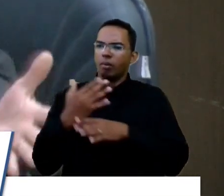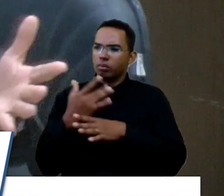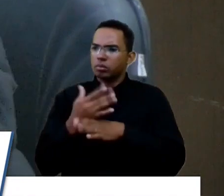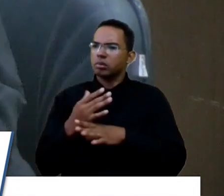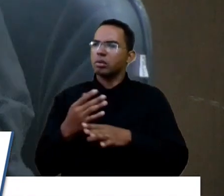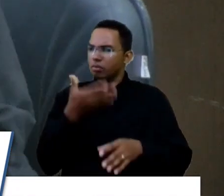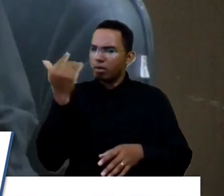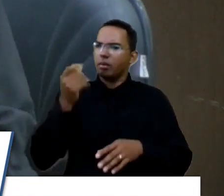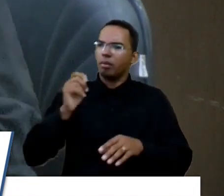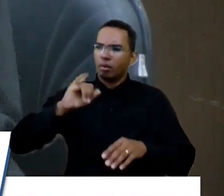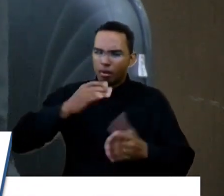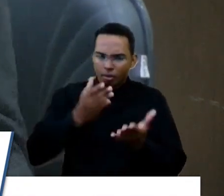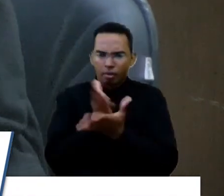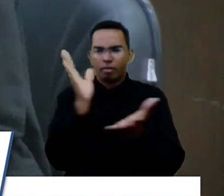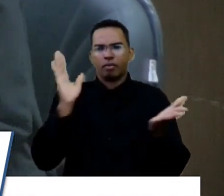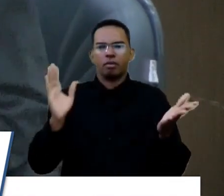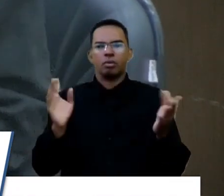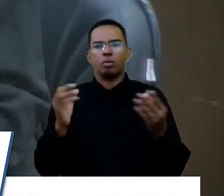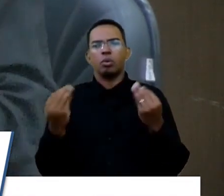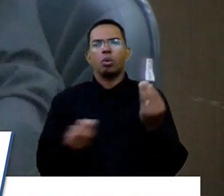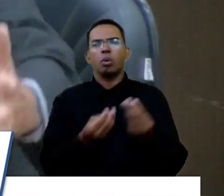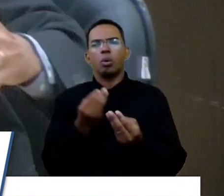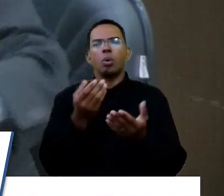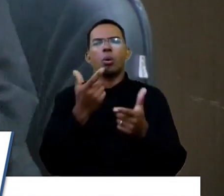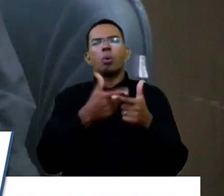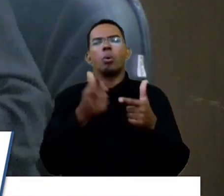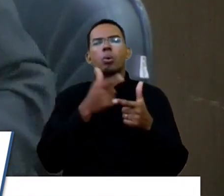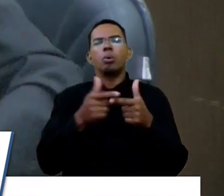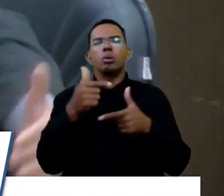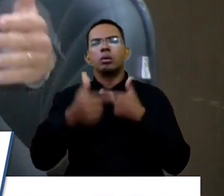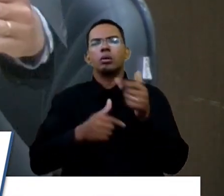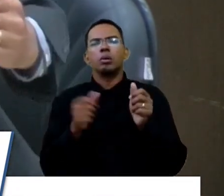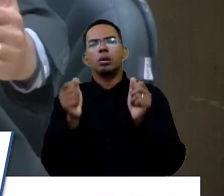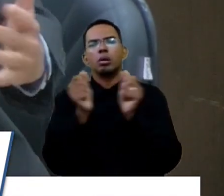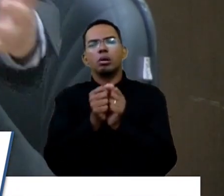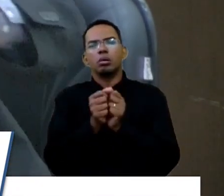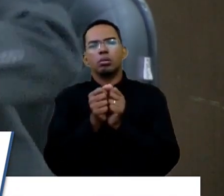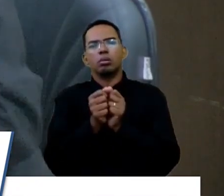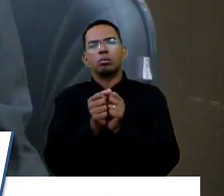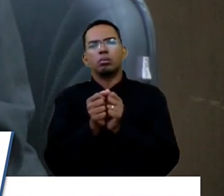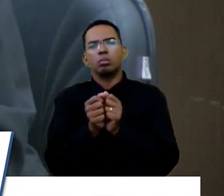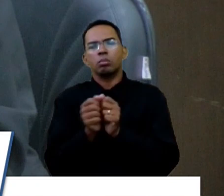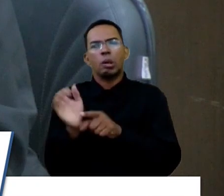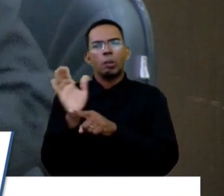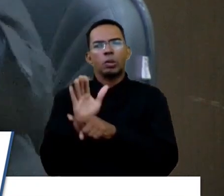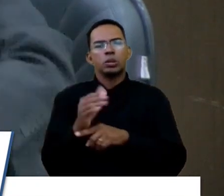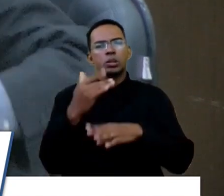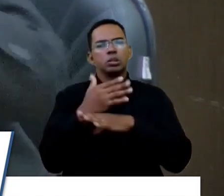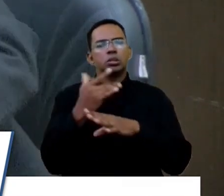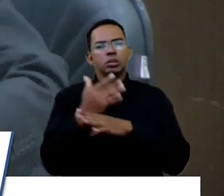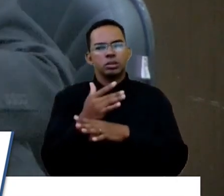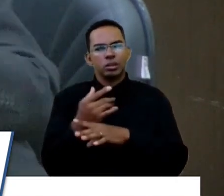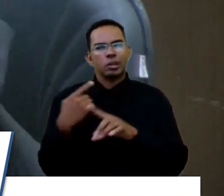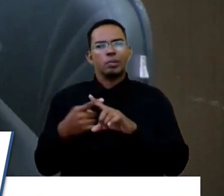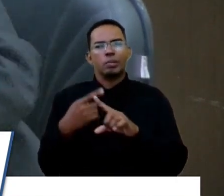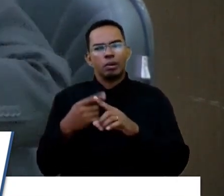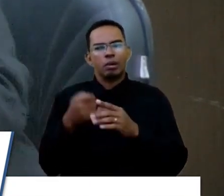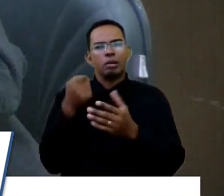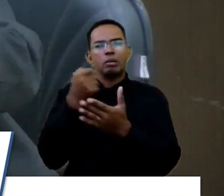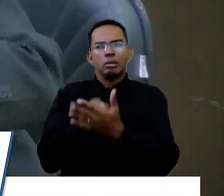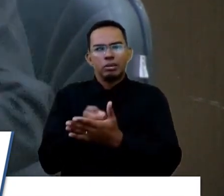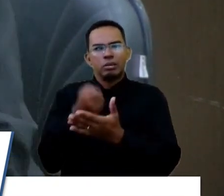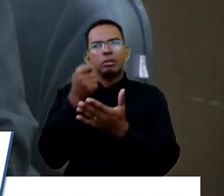por que não aprovar? Qual é o grande problema de trabalhar junto, de trabalhar para a cidade? Por que tem que ficar sempre